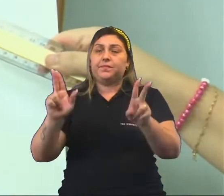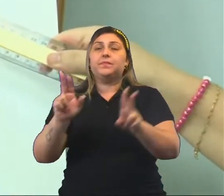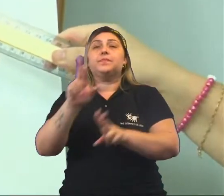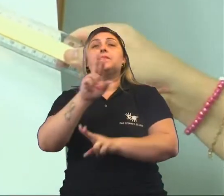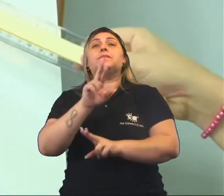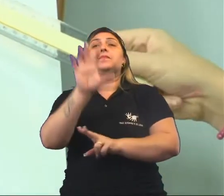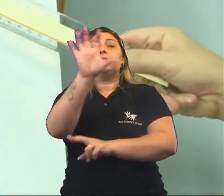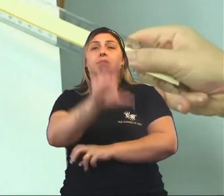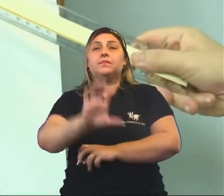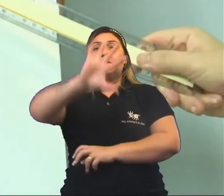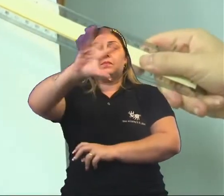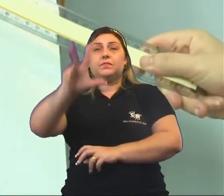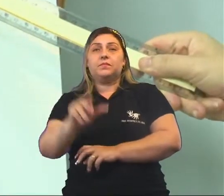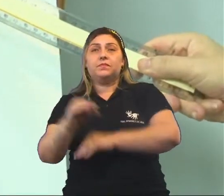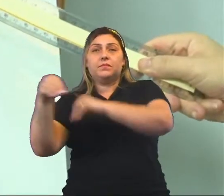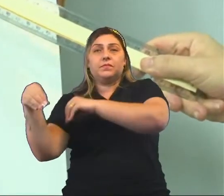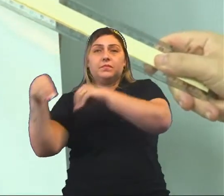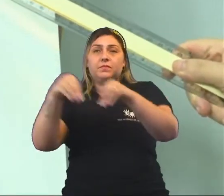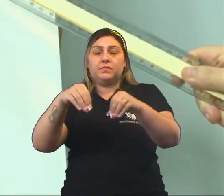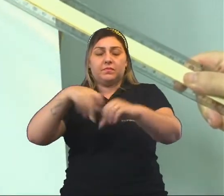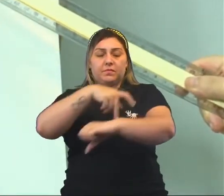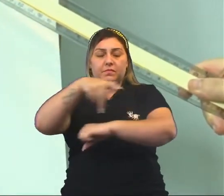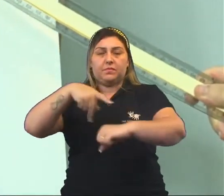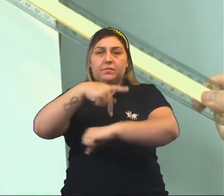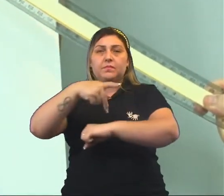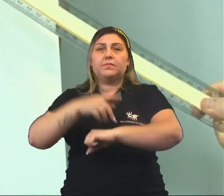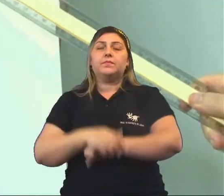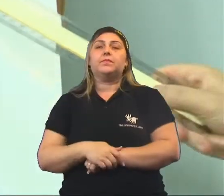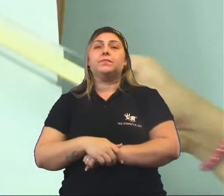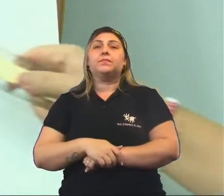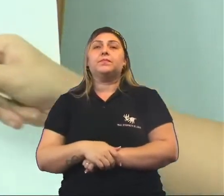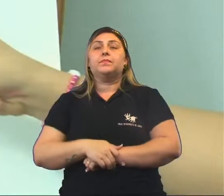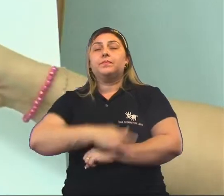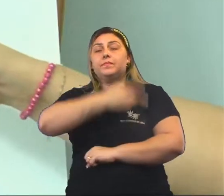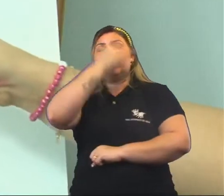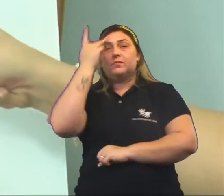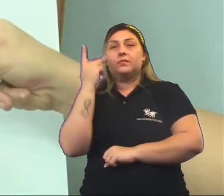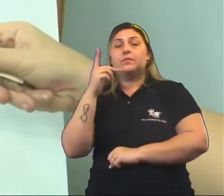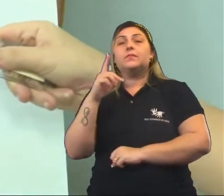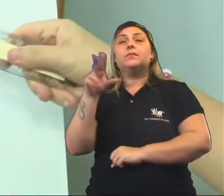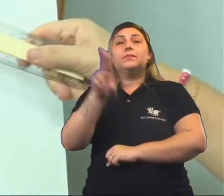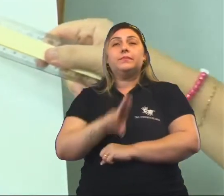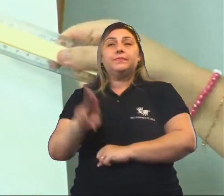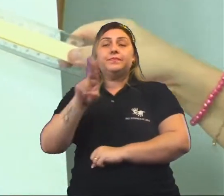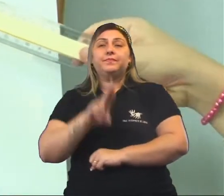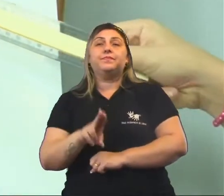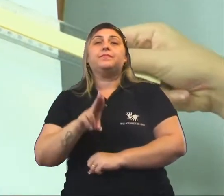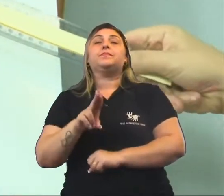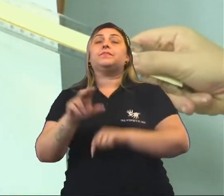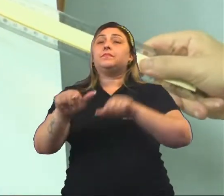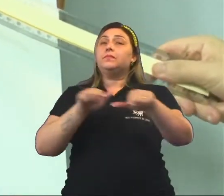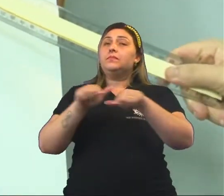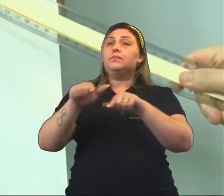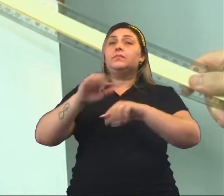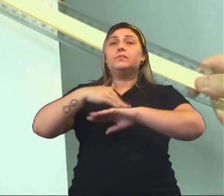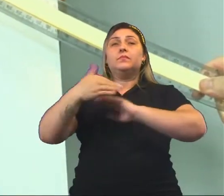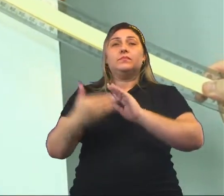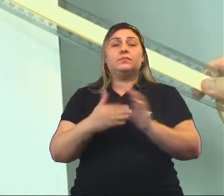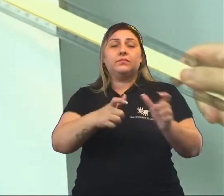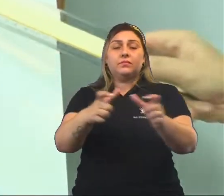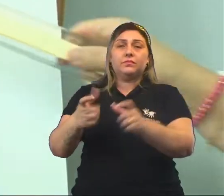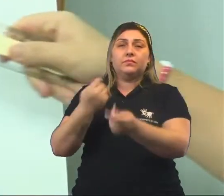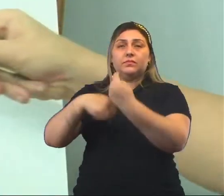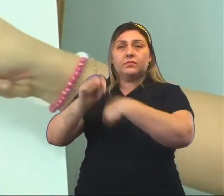regiões da África vieram para o país. Essas pessoas eram utilizadas como mão de obra em diversas atividades